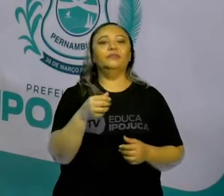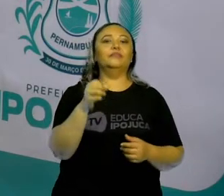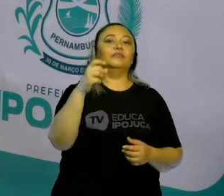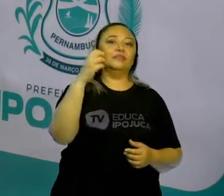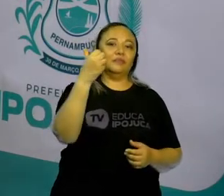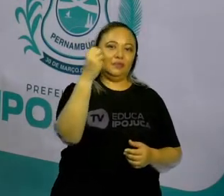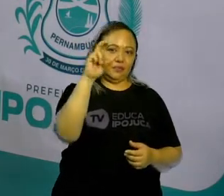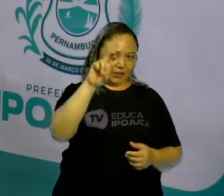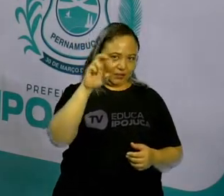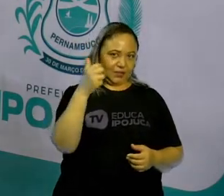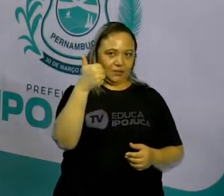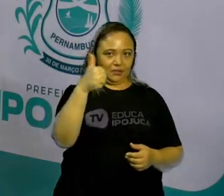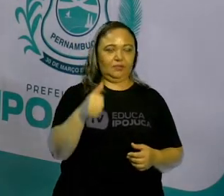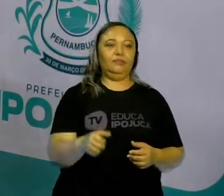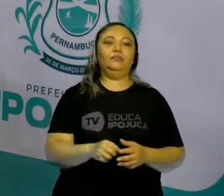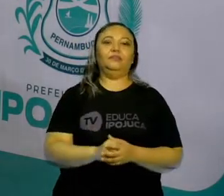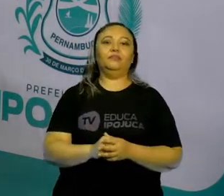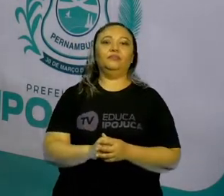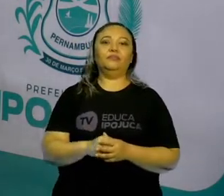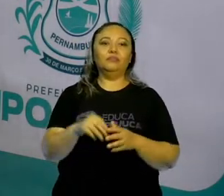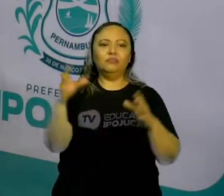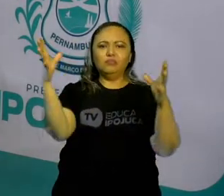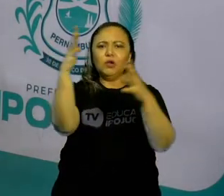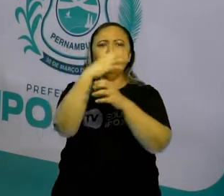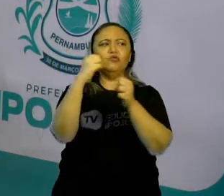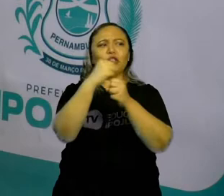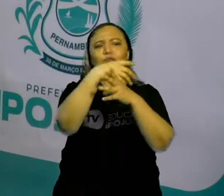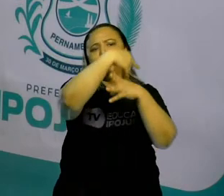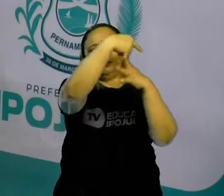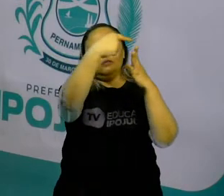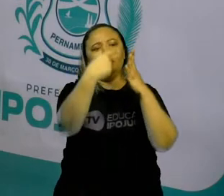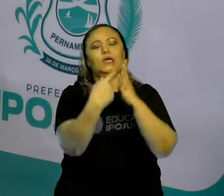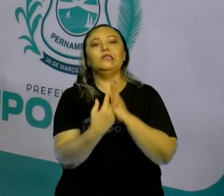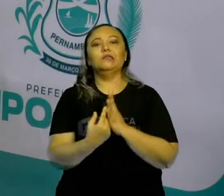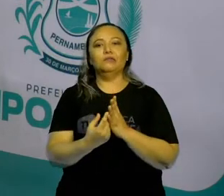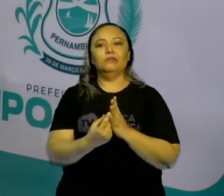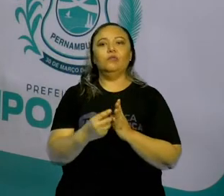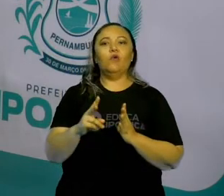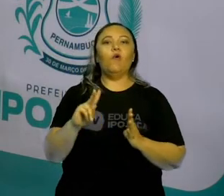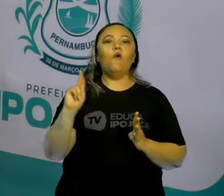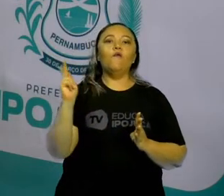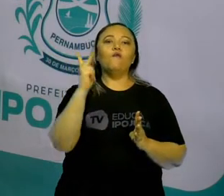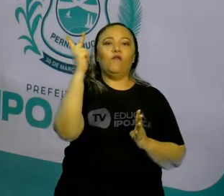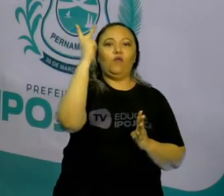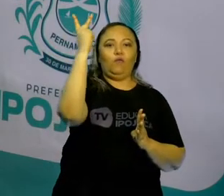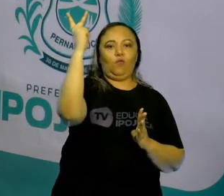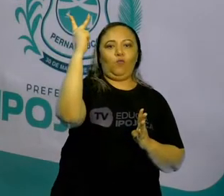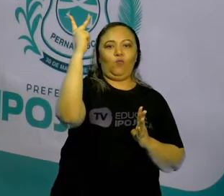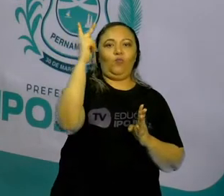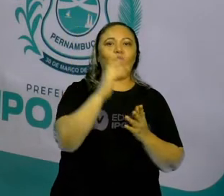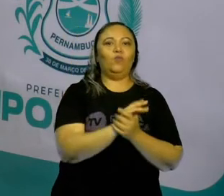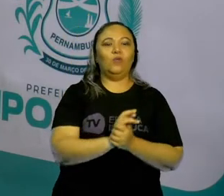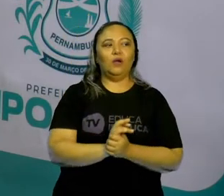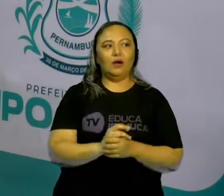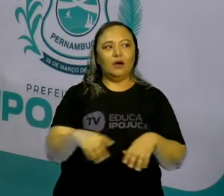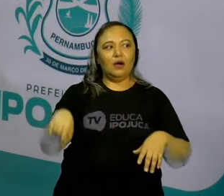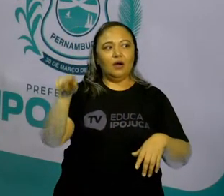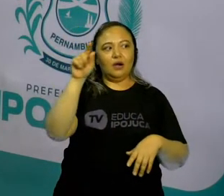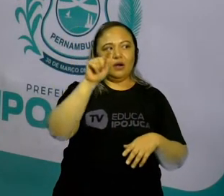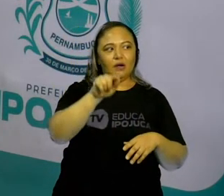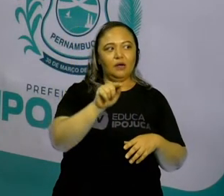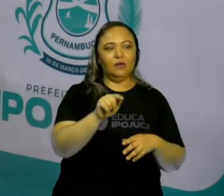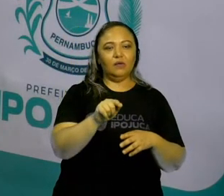8.051 de acerola. Juntando todos esses valores, nós organizamos eles através